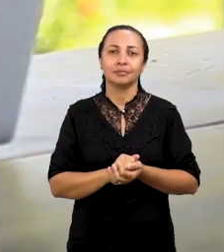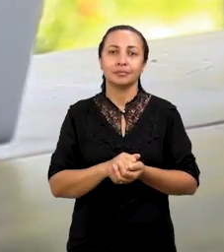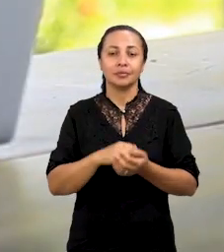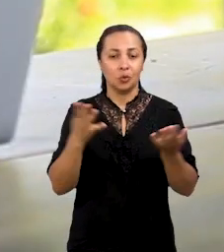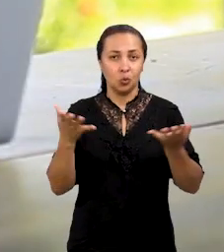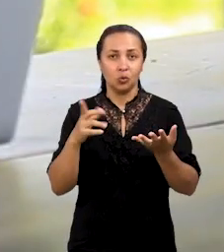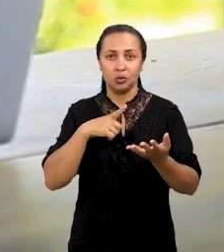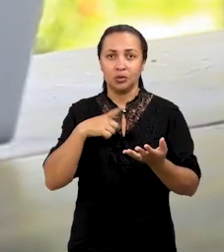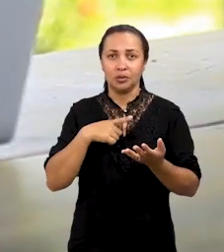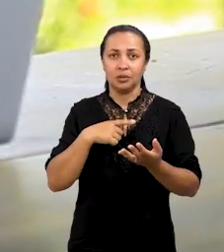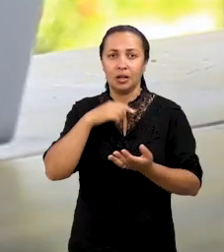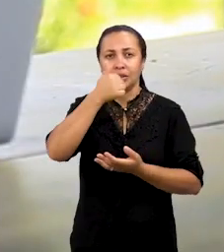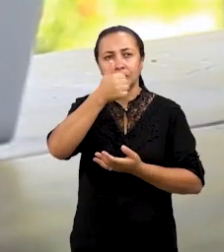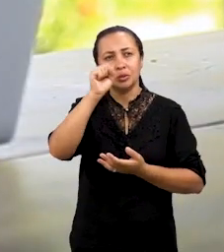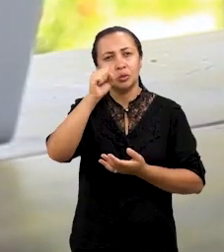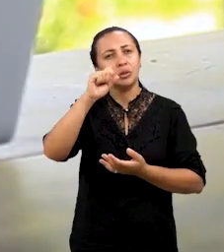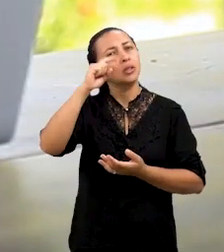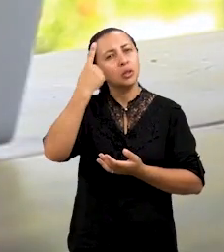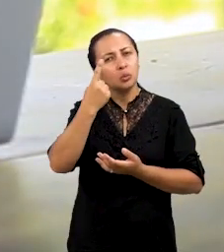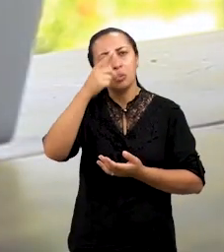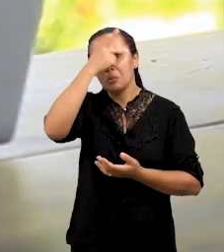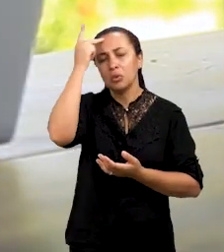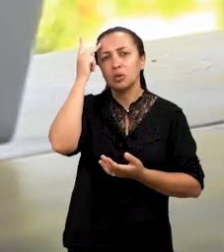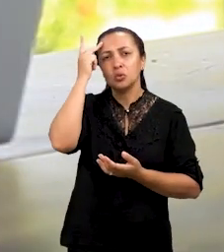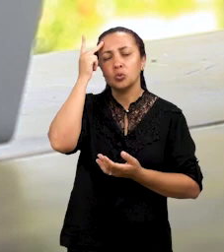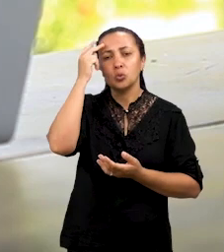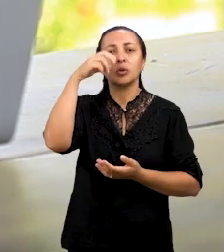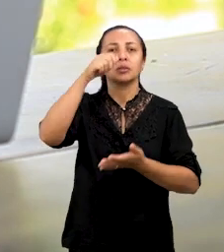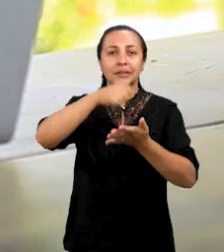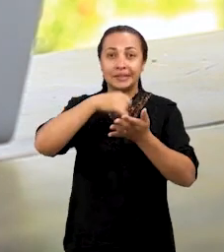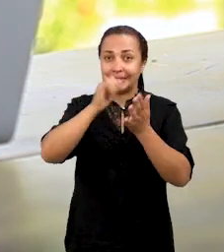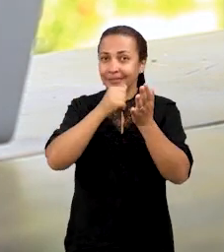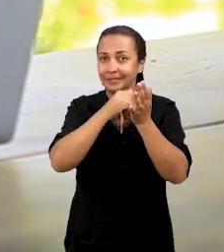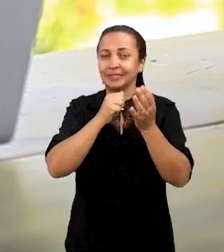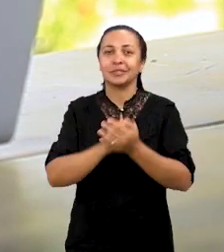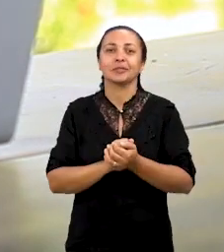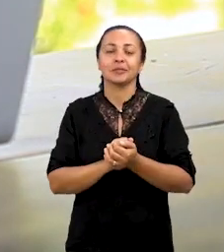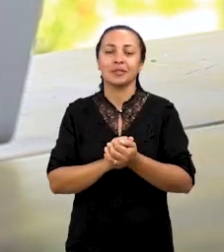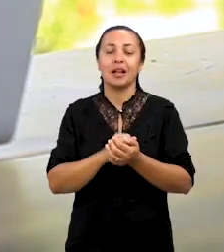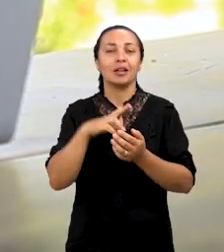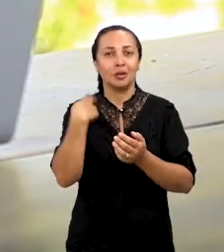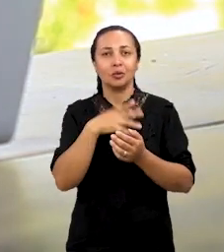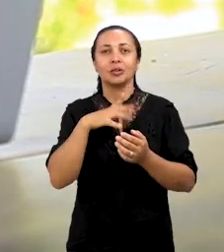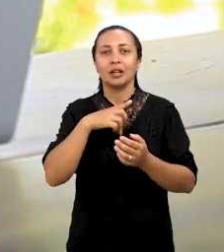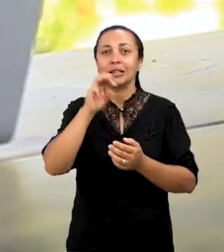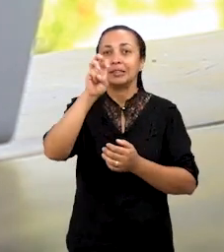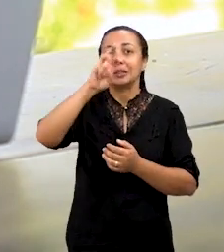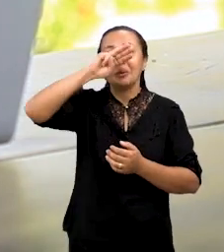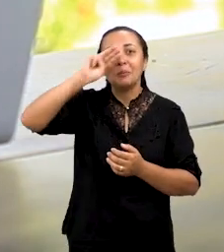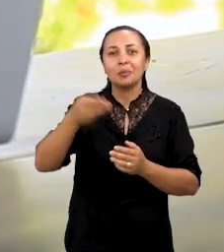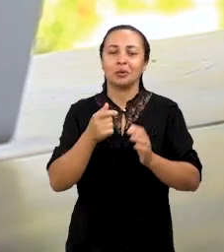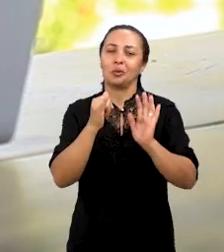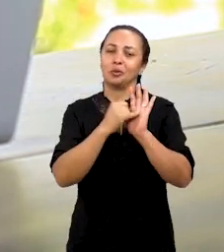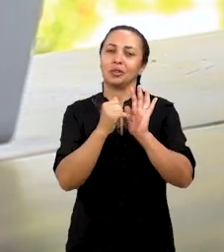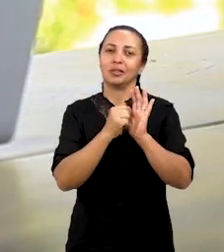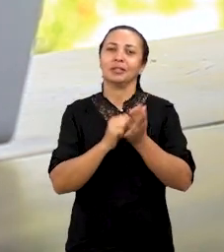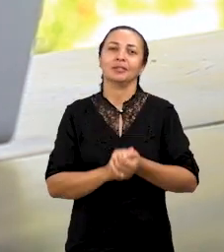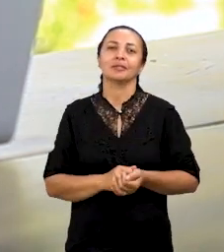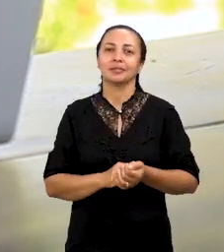181 sinalizações no mapa e a gente aguenta 5 milhões de marcação.